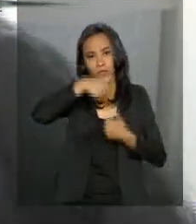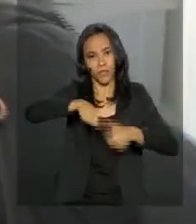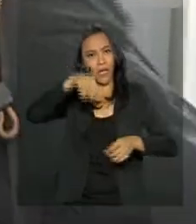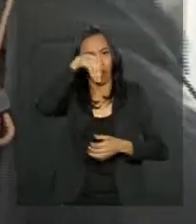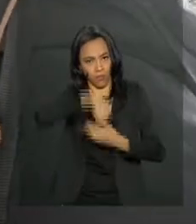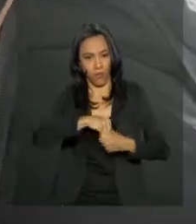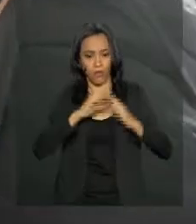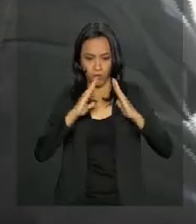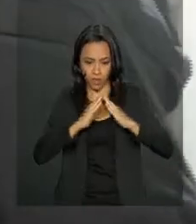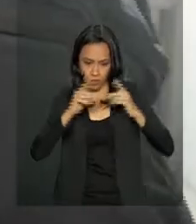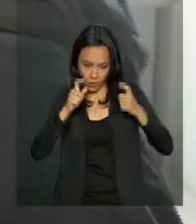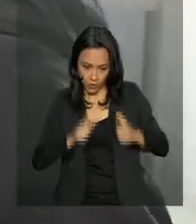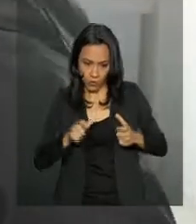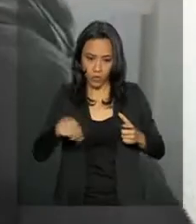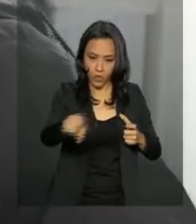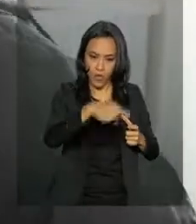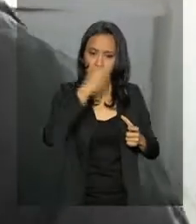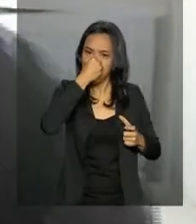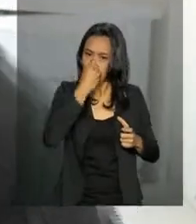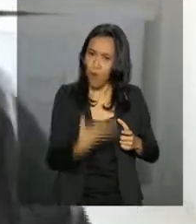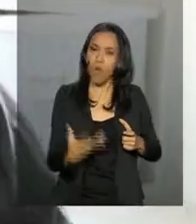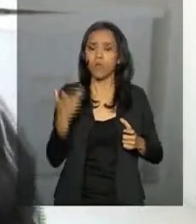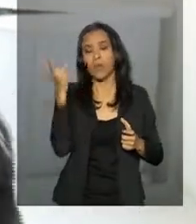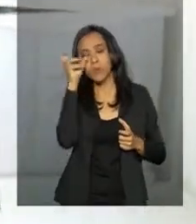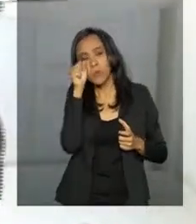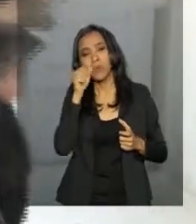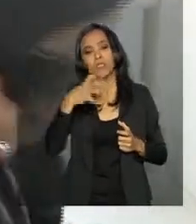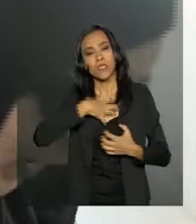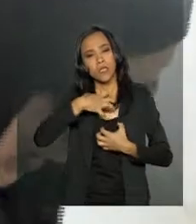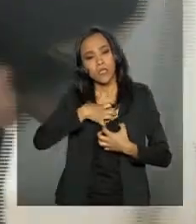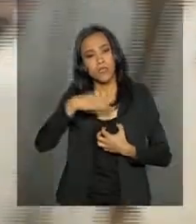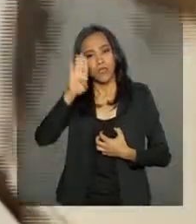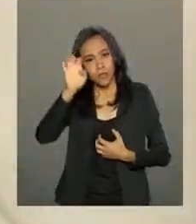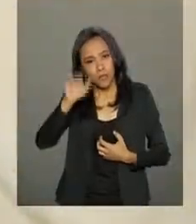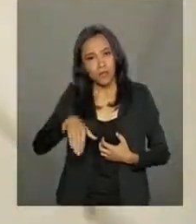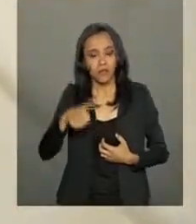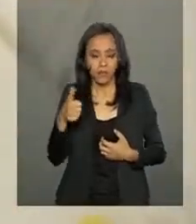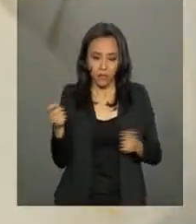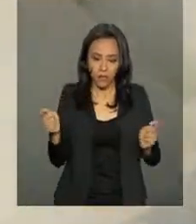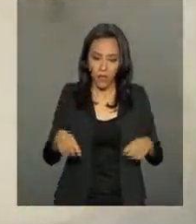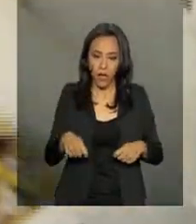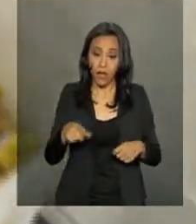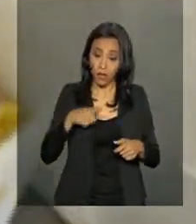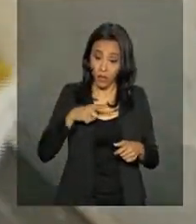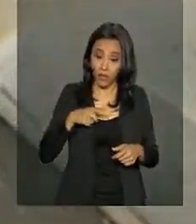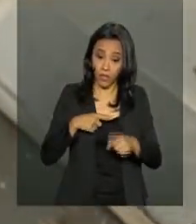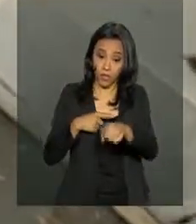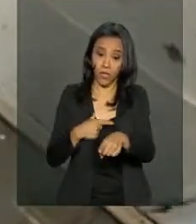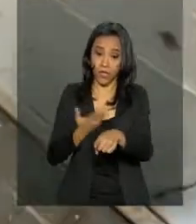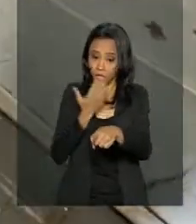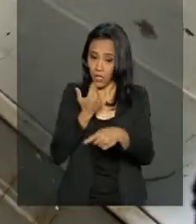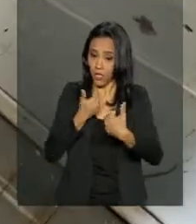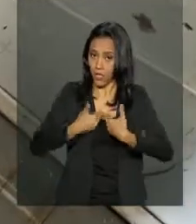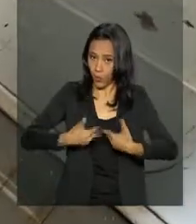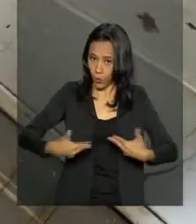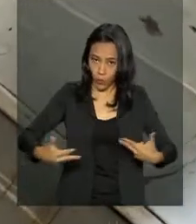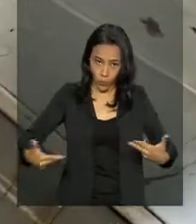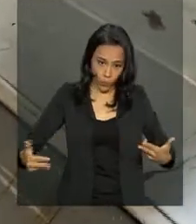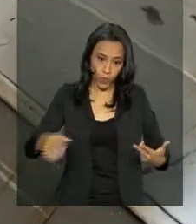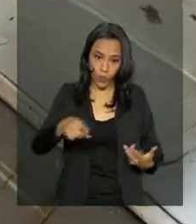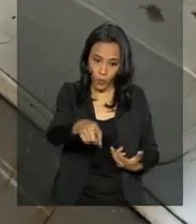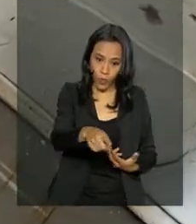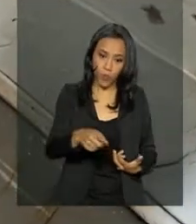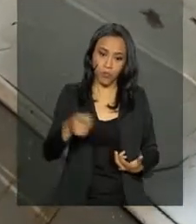Aqui tem um espaço bom aqui para poder descansar, tem gêneros também, para que possa